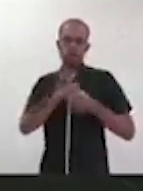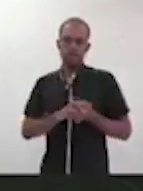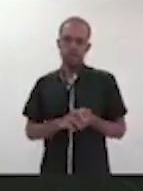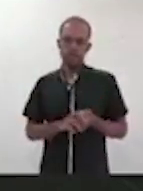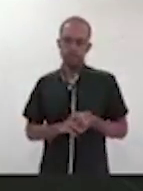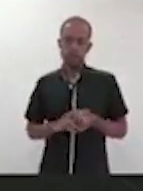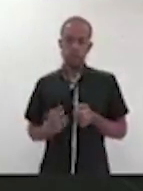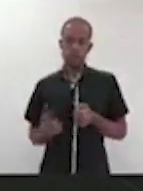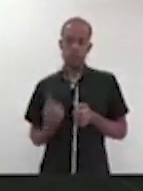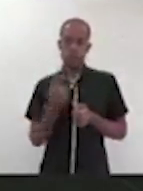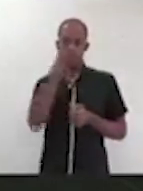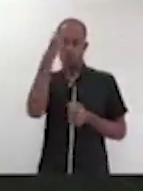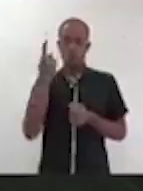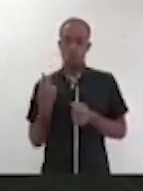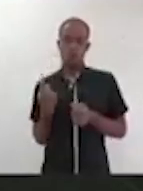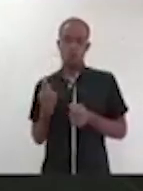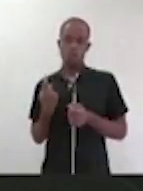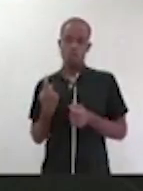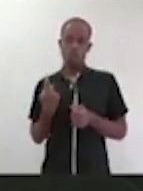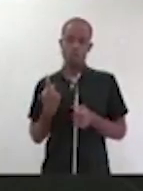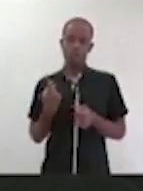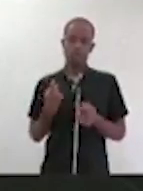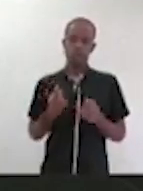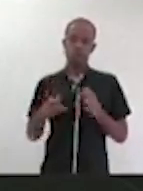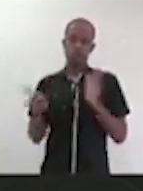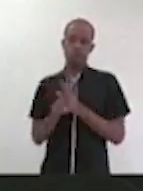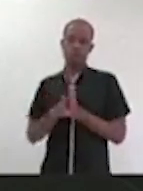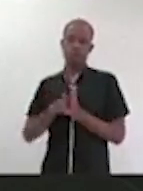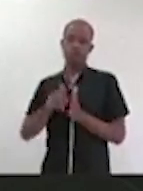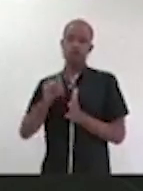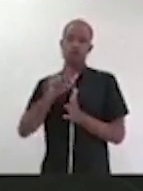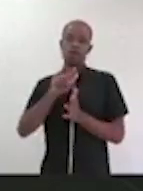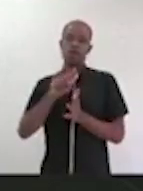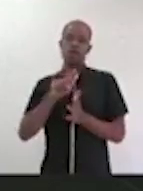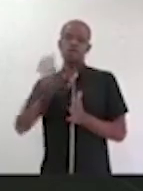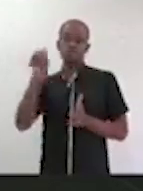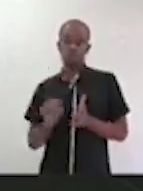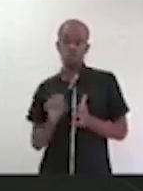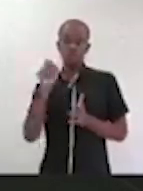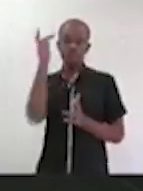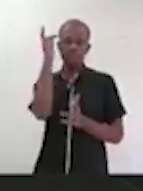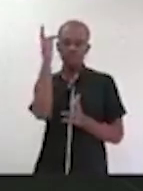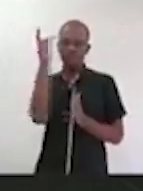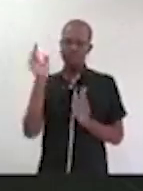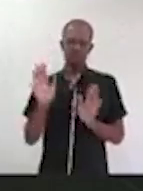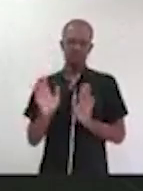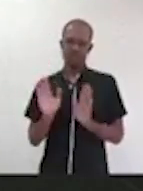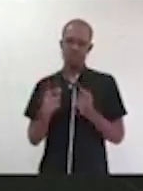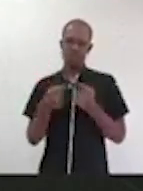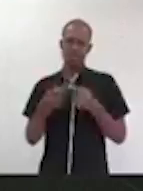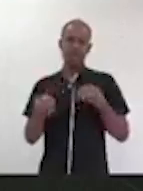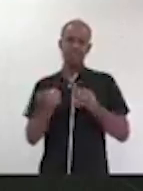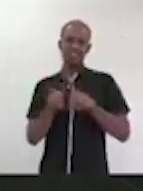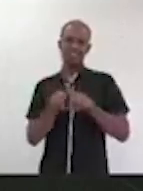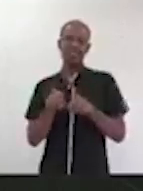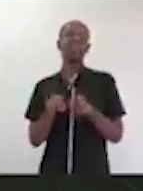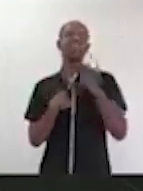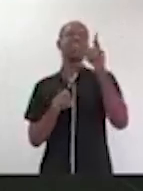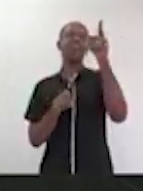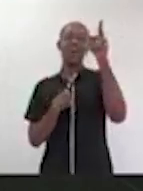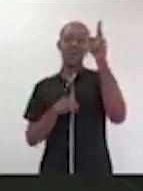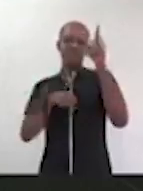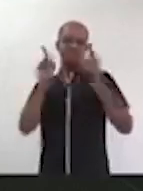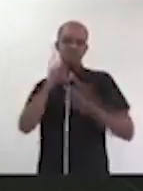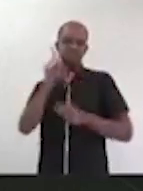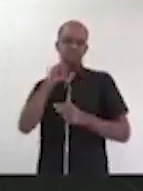uma pessoa típica de quem saiu da Vila Missionária, no extremo sul de São Paulo, mas ao mesmo tempo eu também não era estudante de Harvard típica, eu